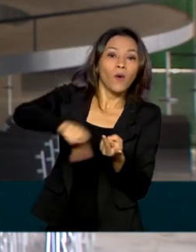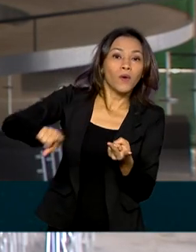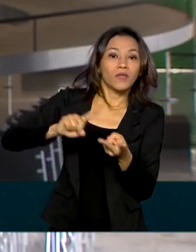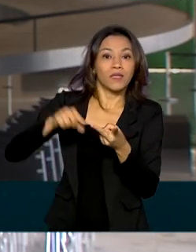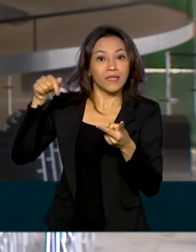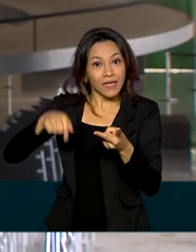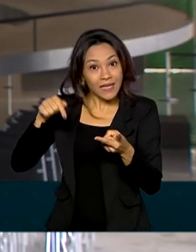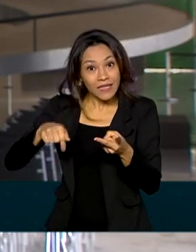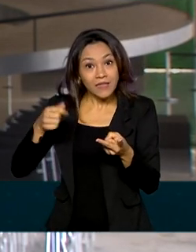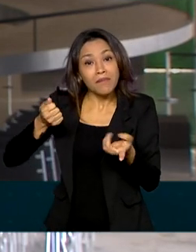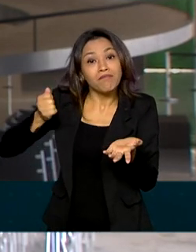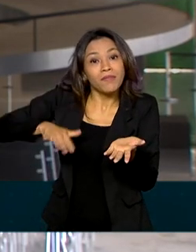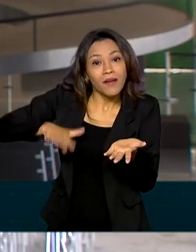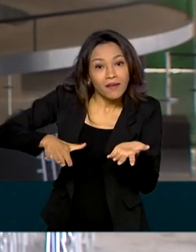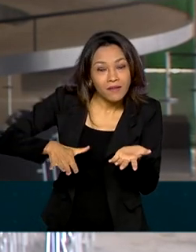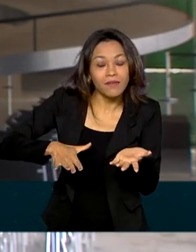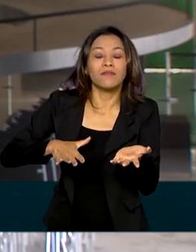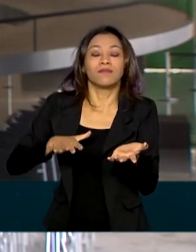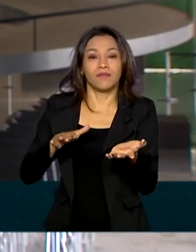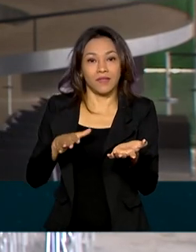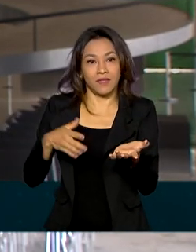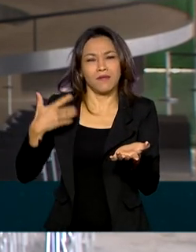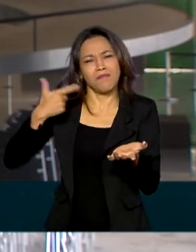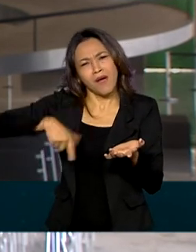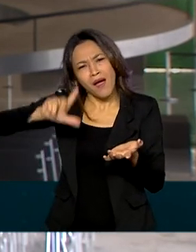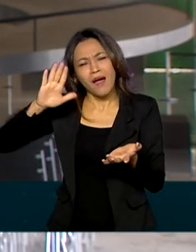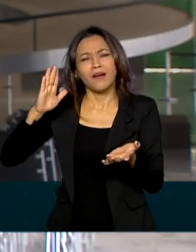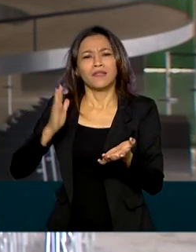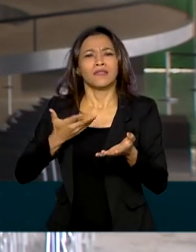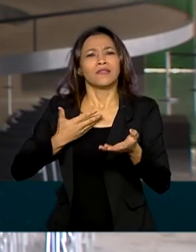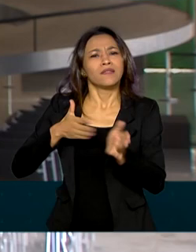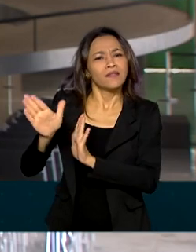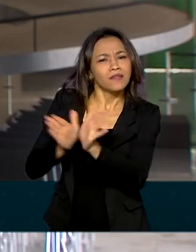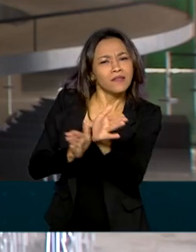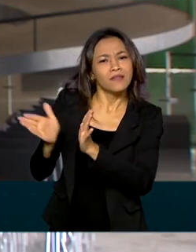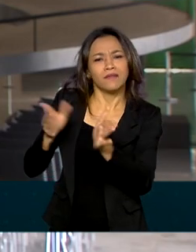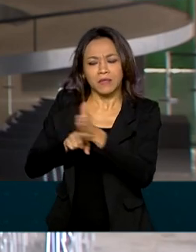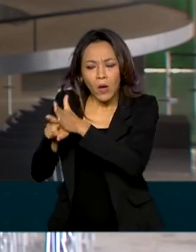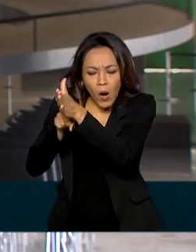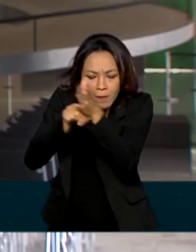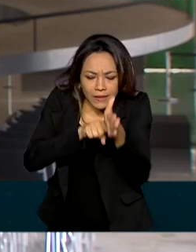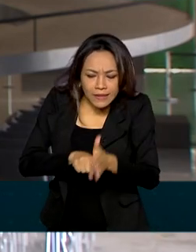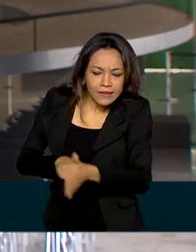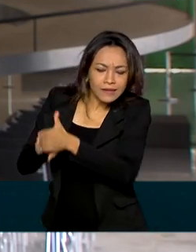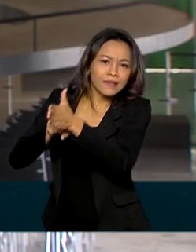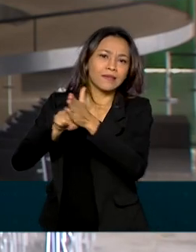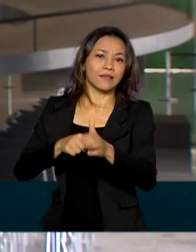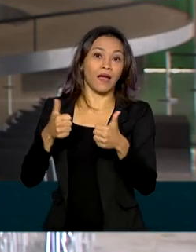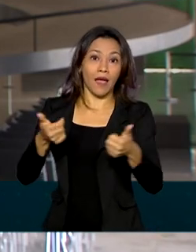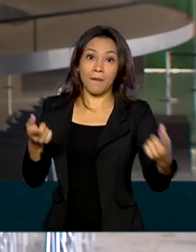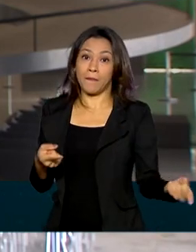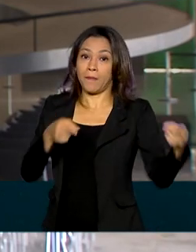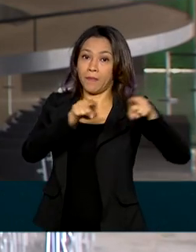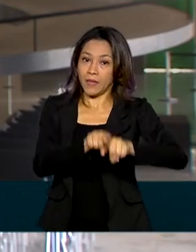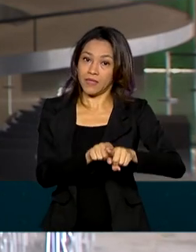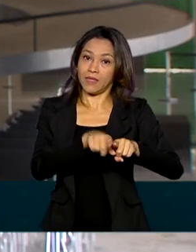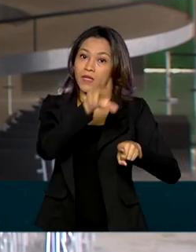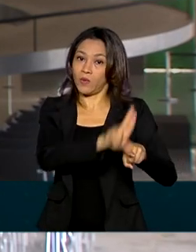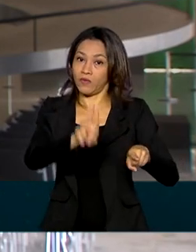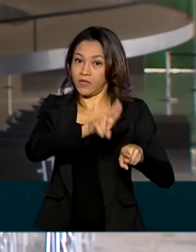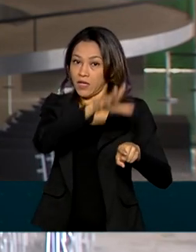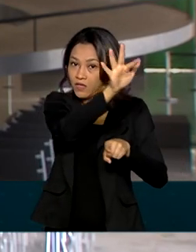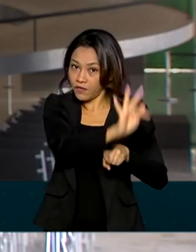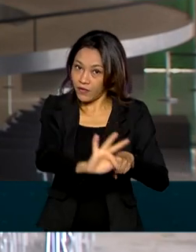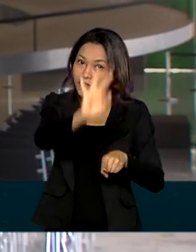plataformas mais baratas, mais acessíveis e de rápido desenvolvimento. Elas são feitas em parcerias com a Universidade